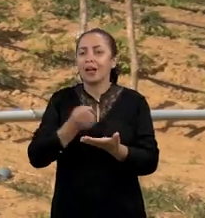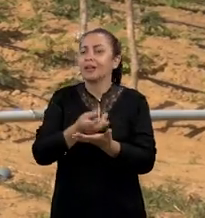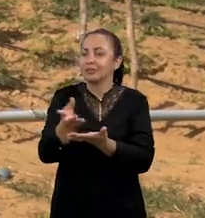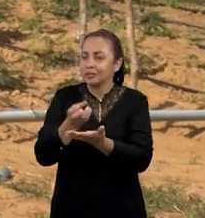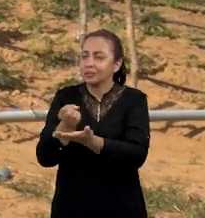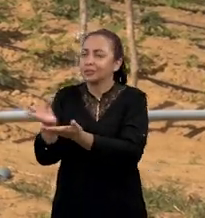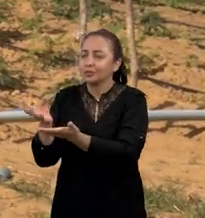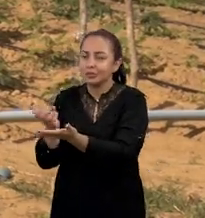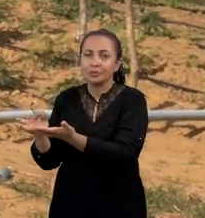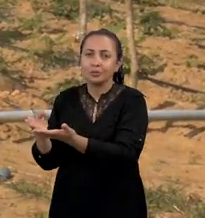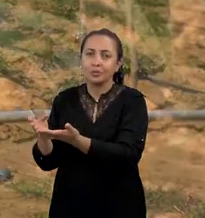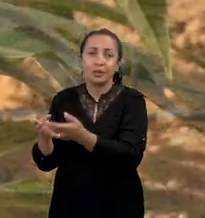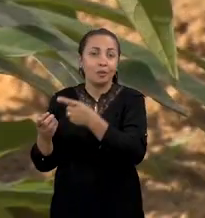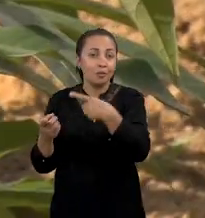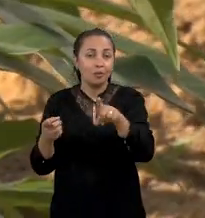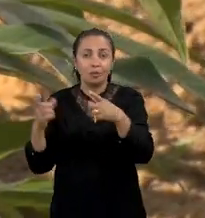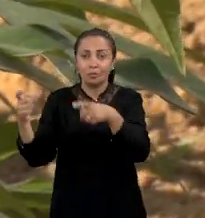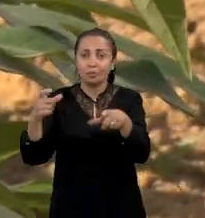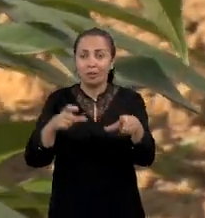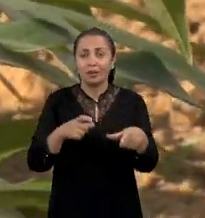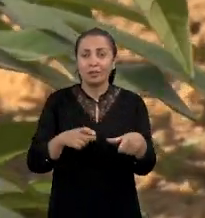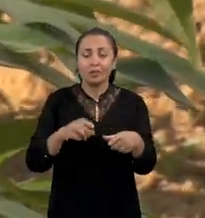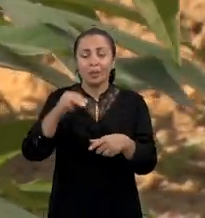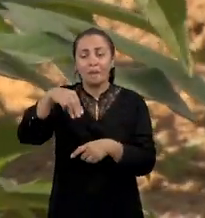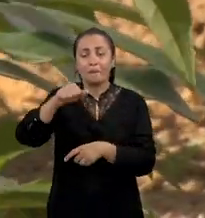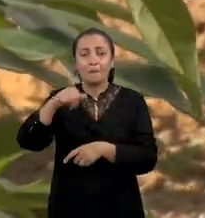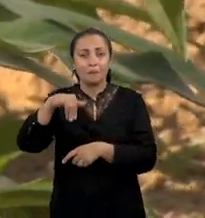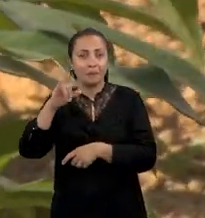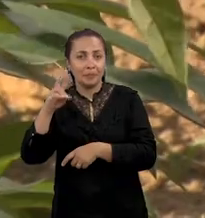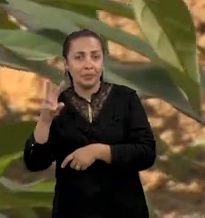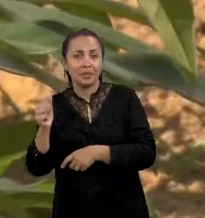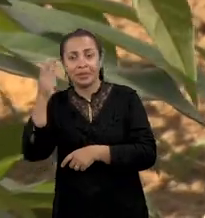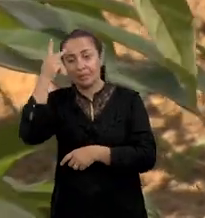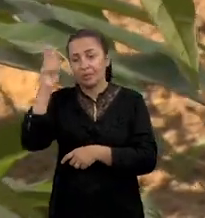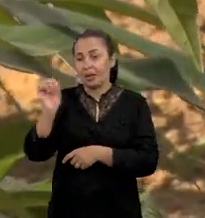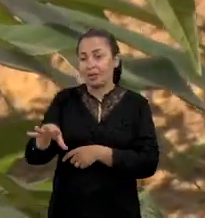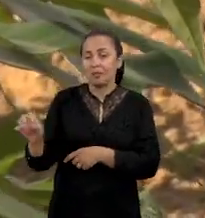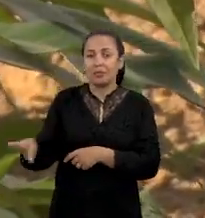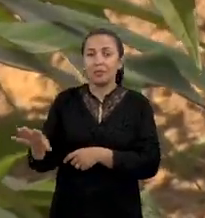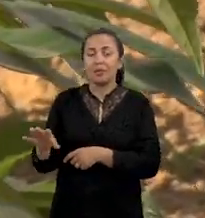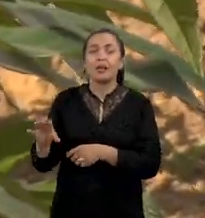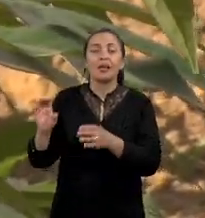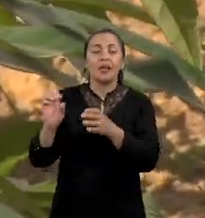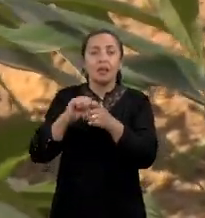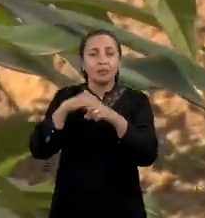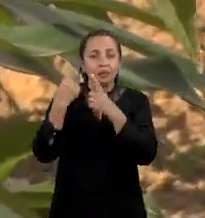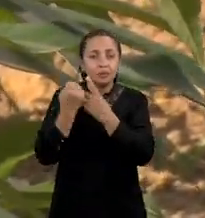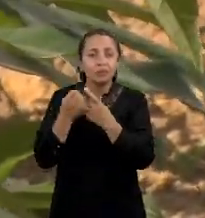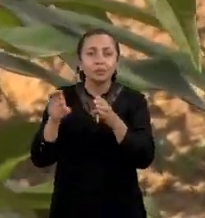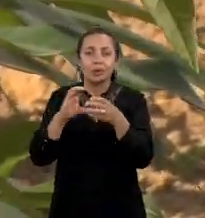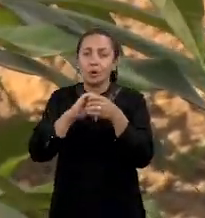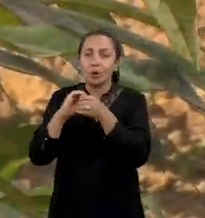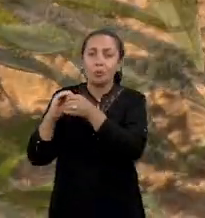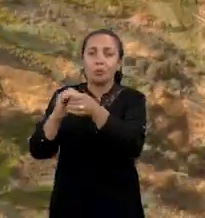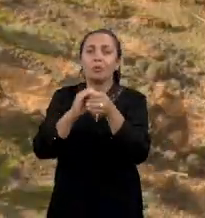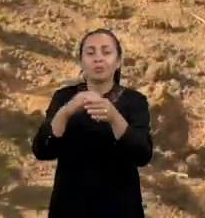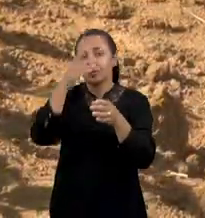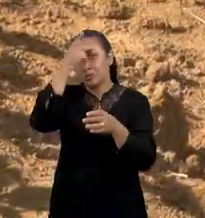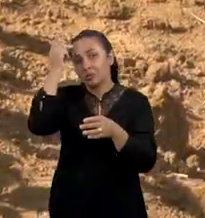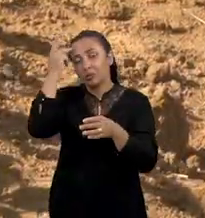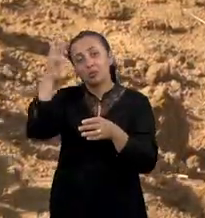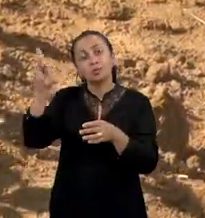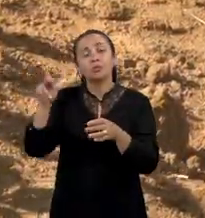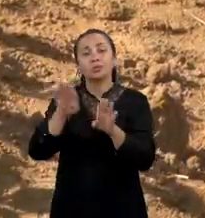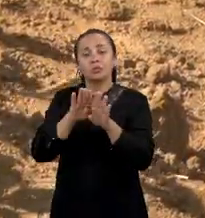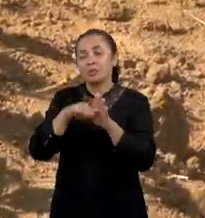distribuímos, em várias oportunidades, manivas para essas associações, para as cooperativas e para produtores